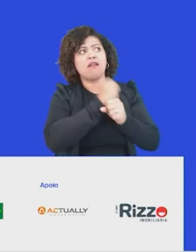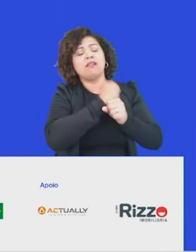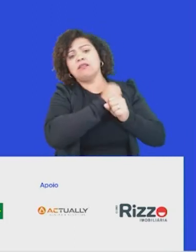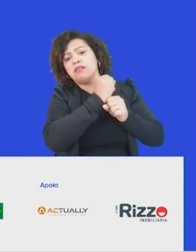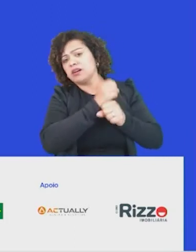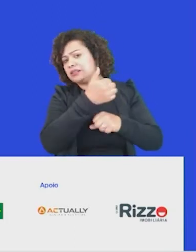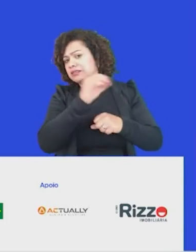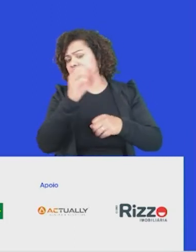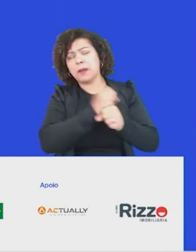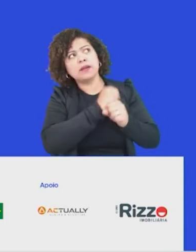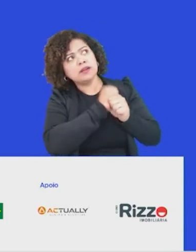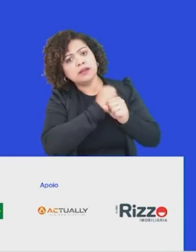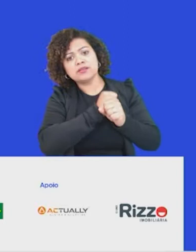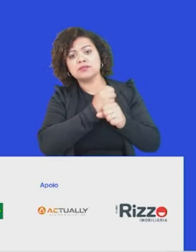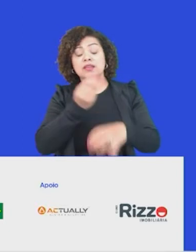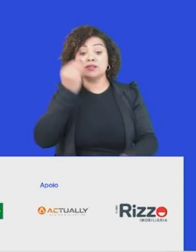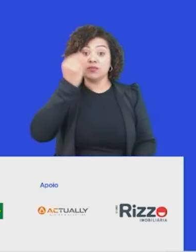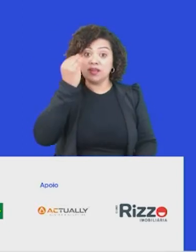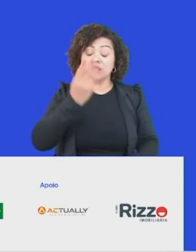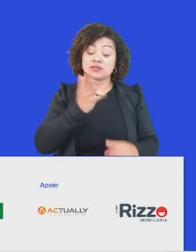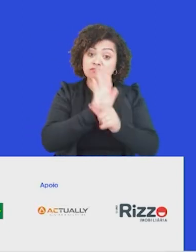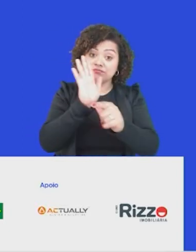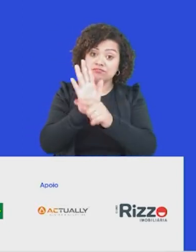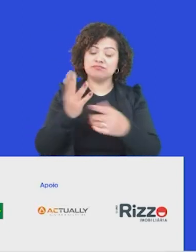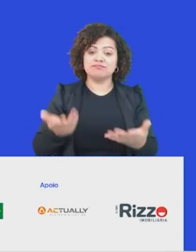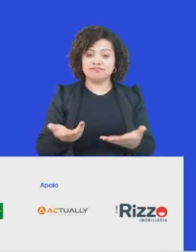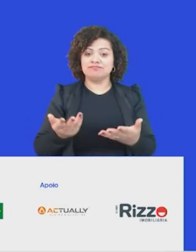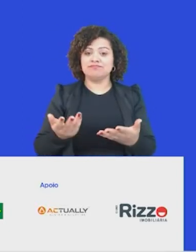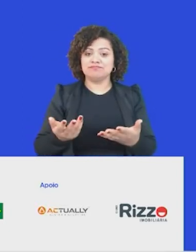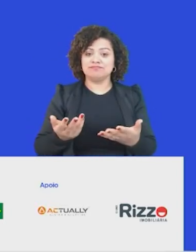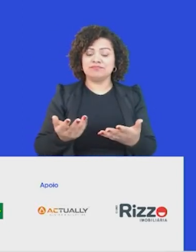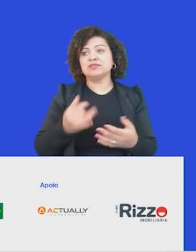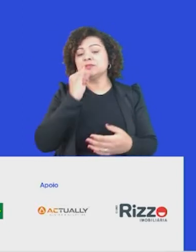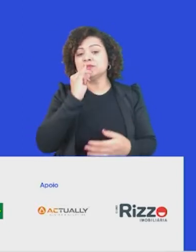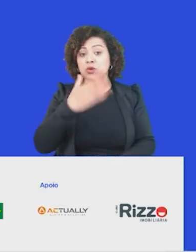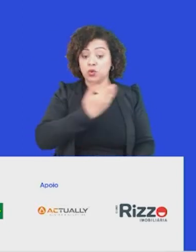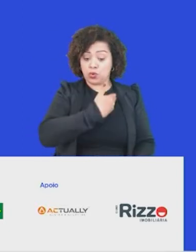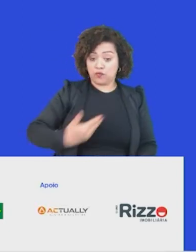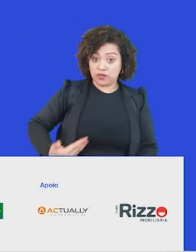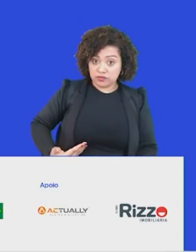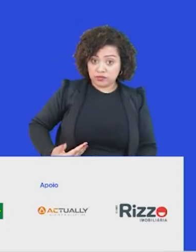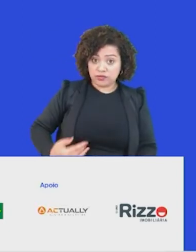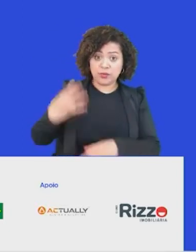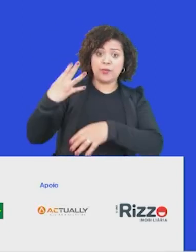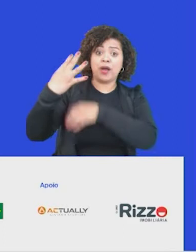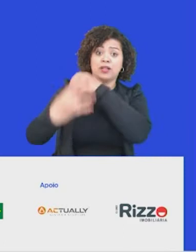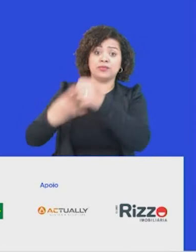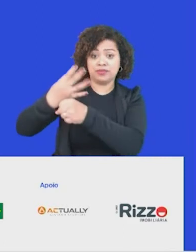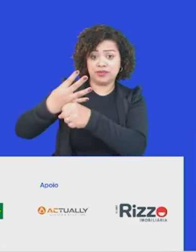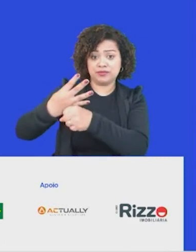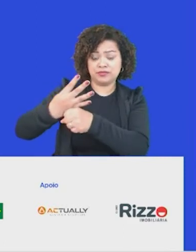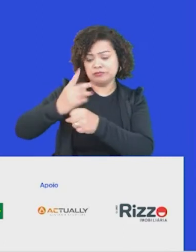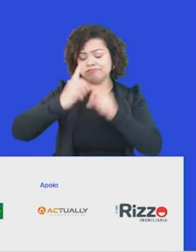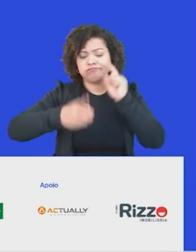de contribuição numa sociedade? Quando você pega um governo, os mandatos são de quatro anos, então, olha essa longevidade, quanto